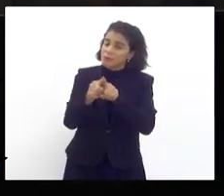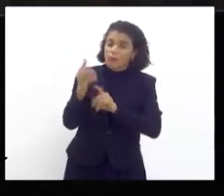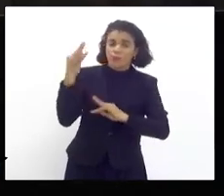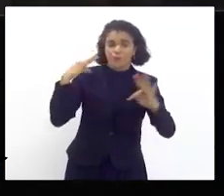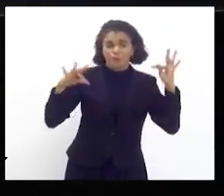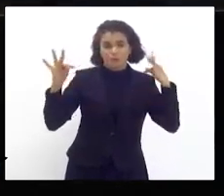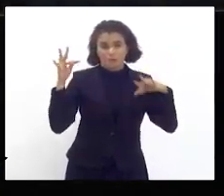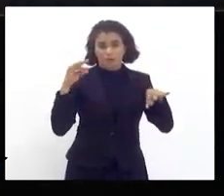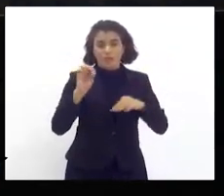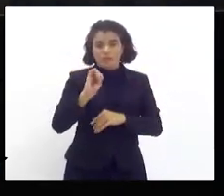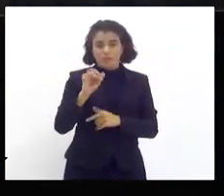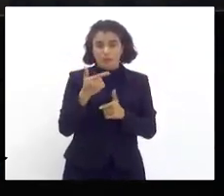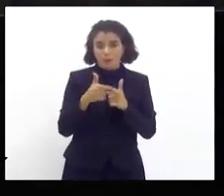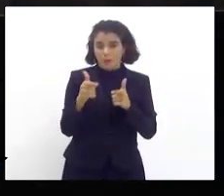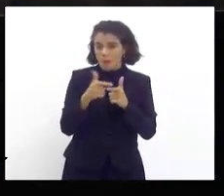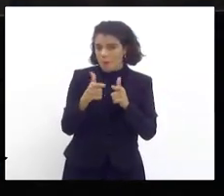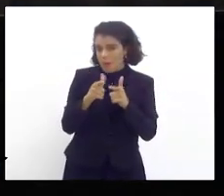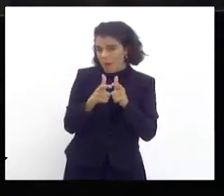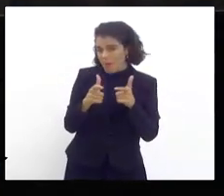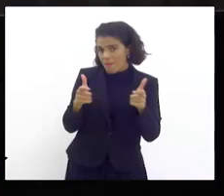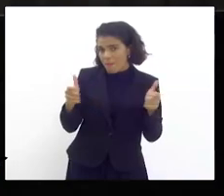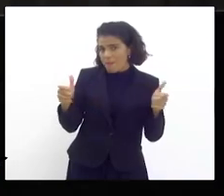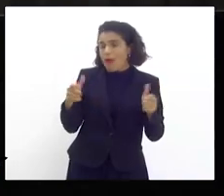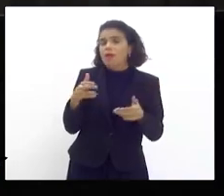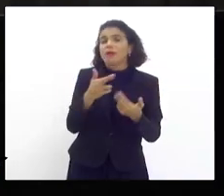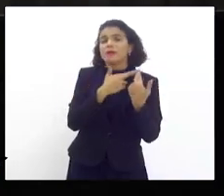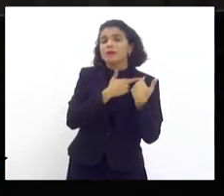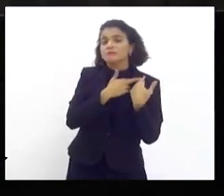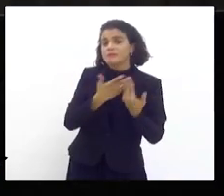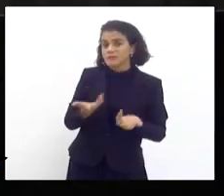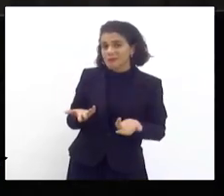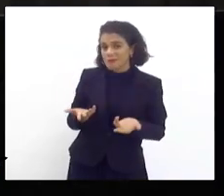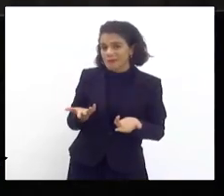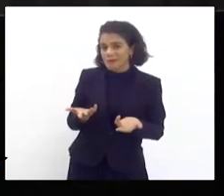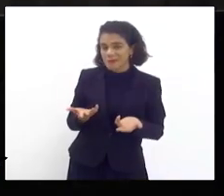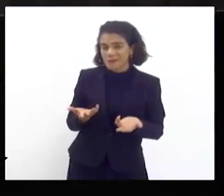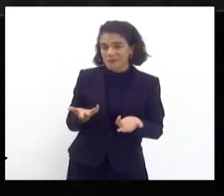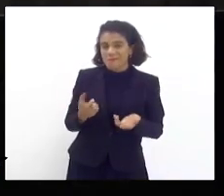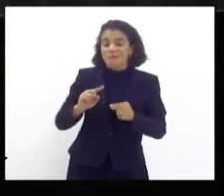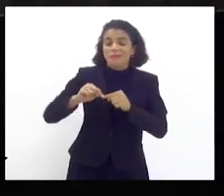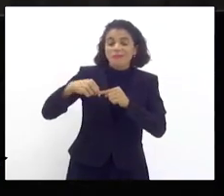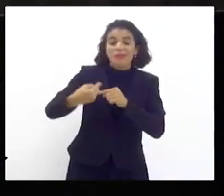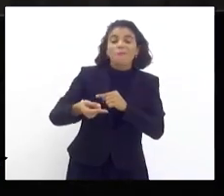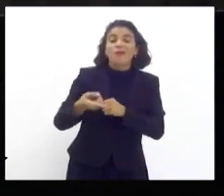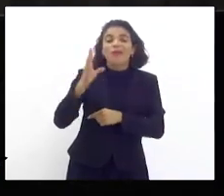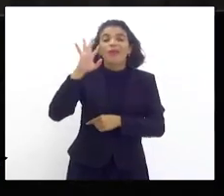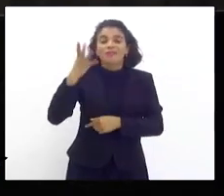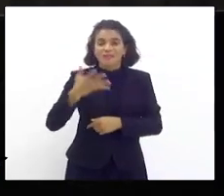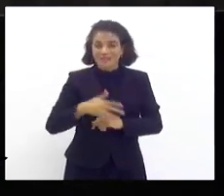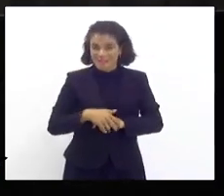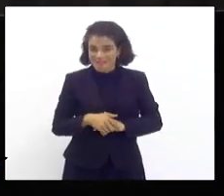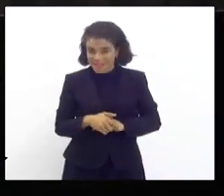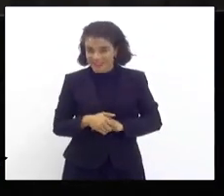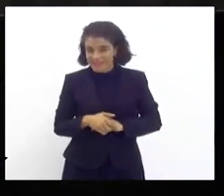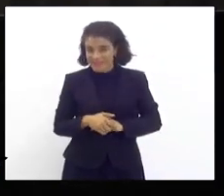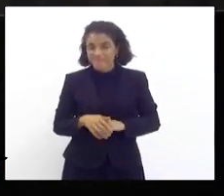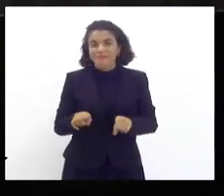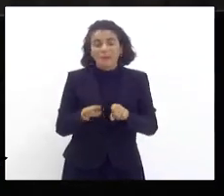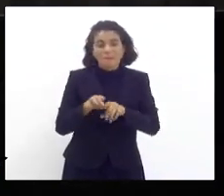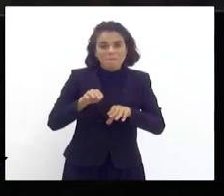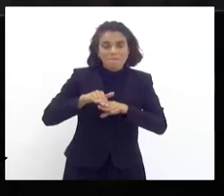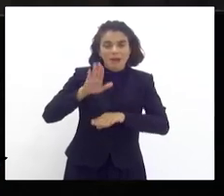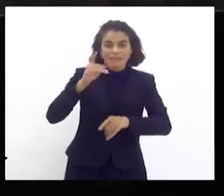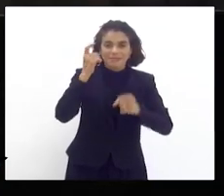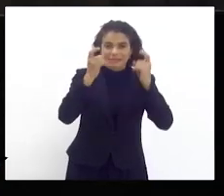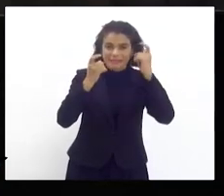Porque se dá um problema de grandes proporções, quem é responsável? Depois que aconteceu, quem é vai resolver depois? E mais preocupada